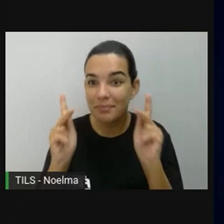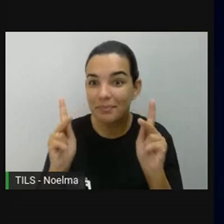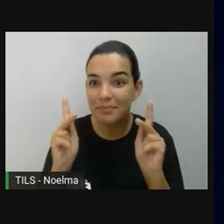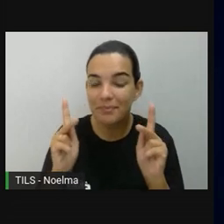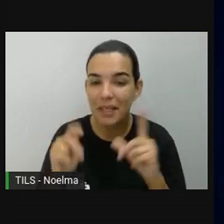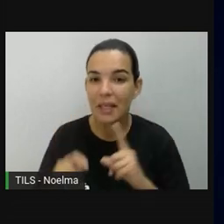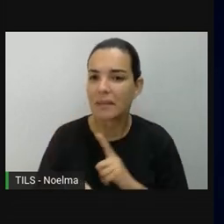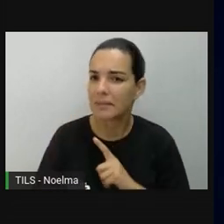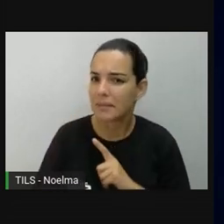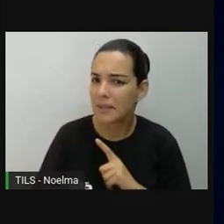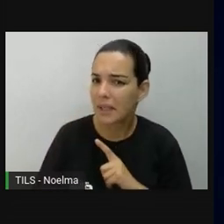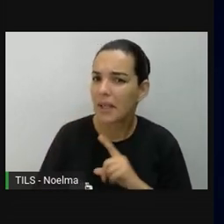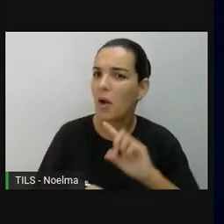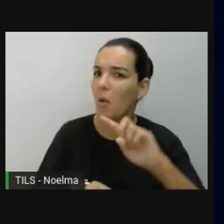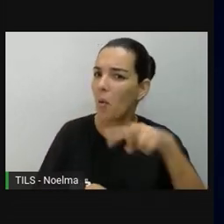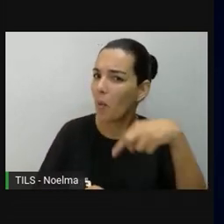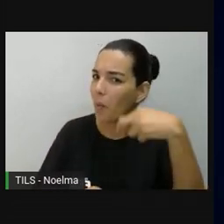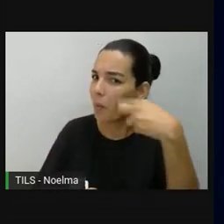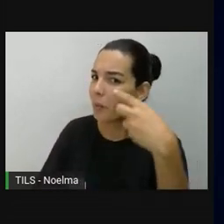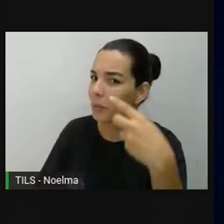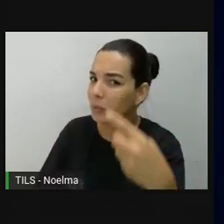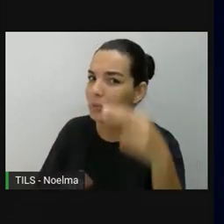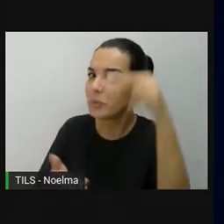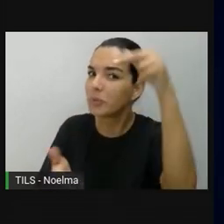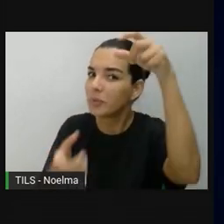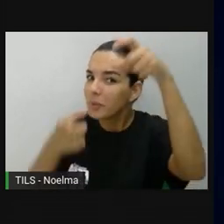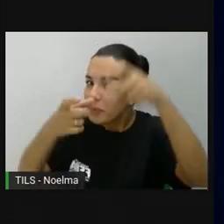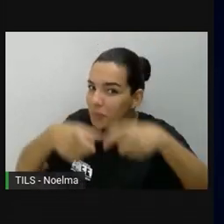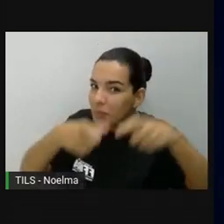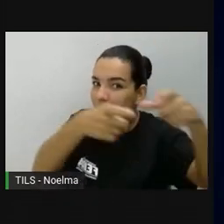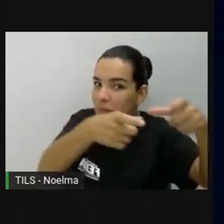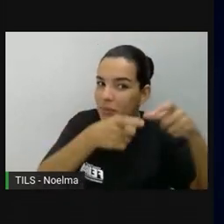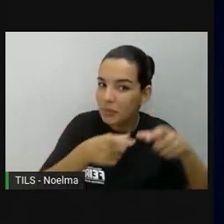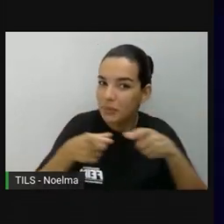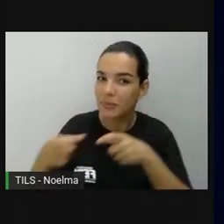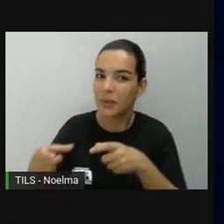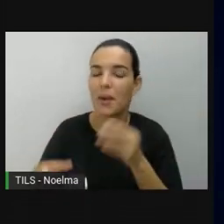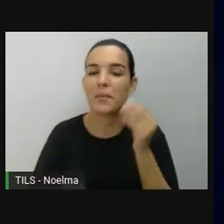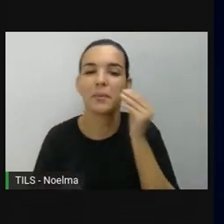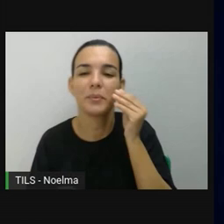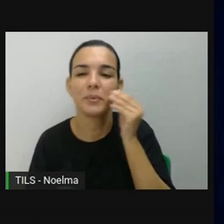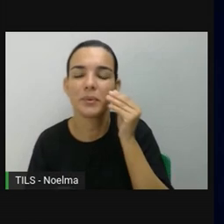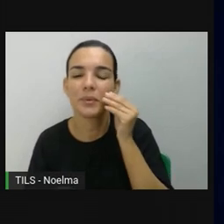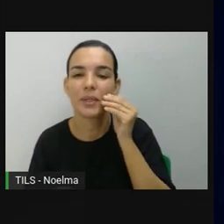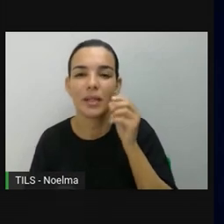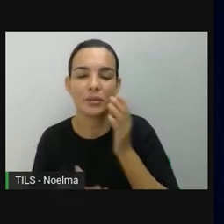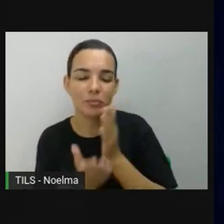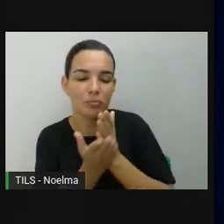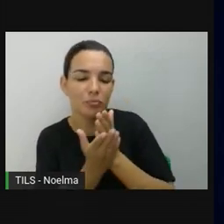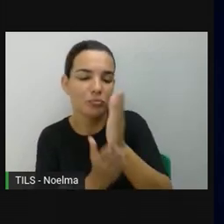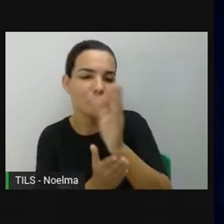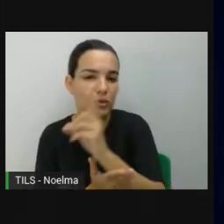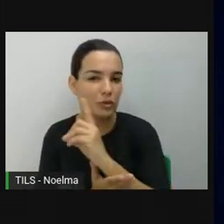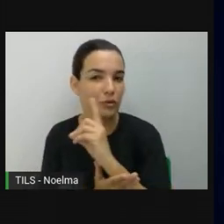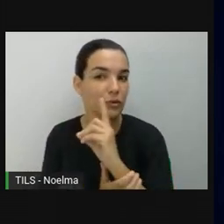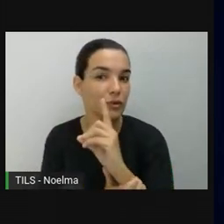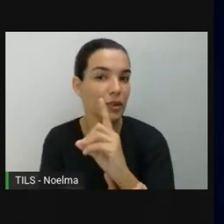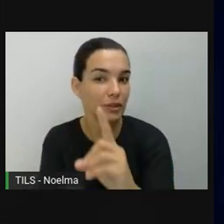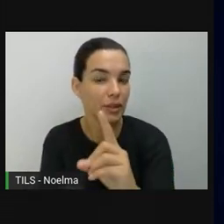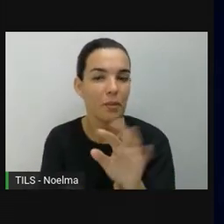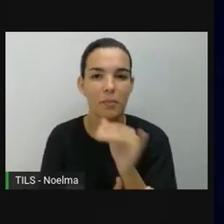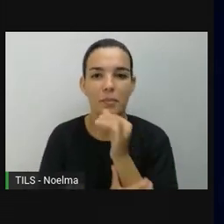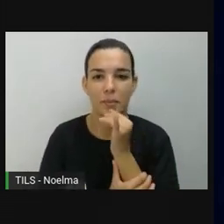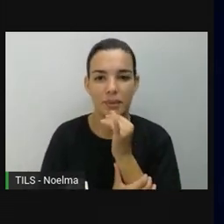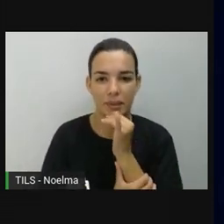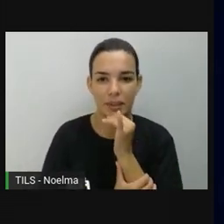pontos cardeais, a rosa dos ventos pode conter outras pontas, indicando direções entre estas. Por